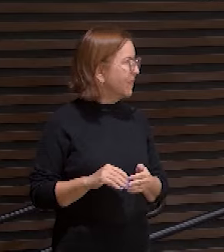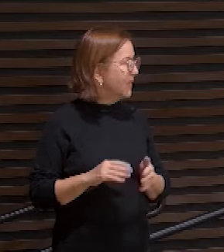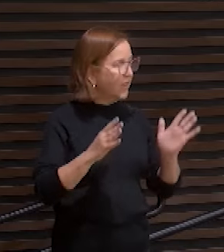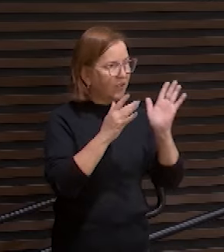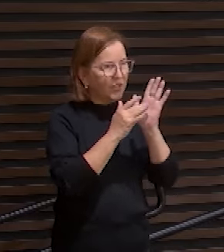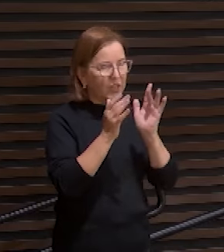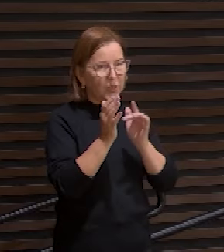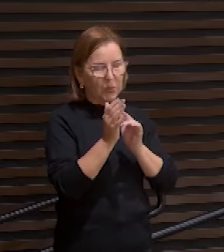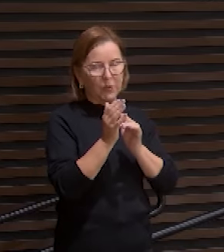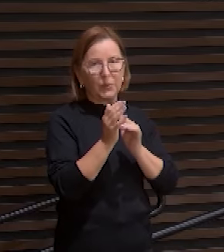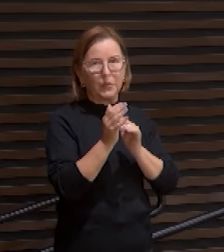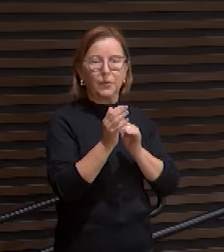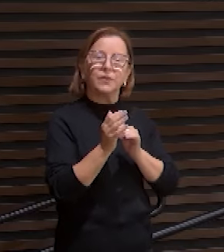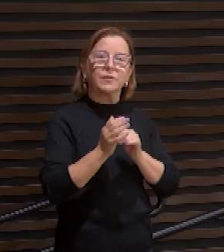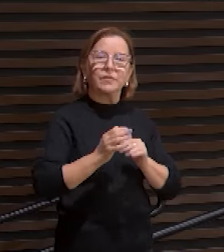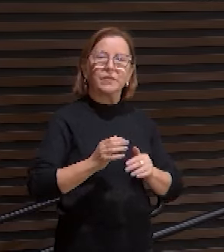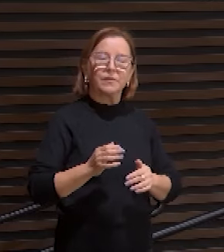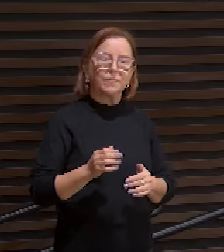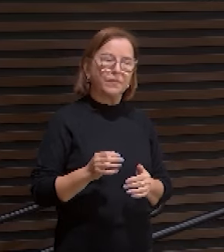homem